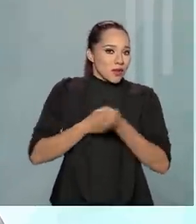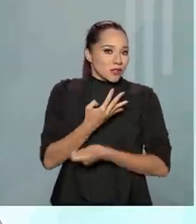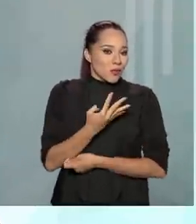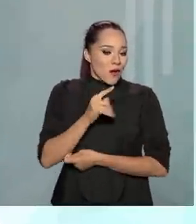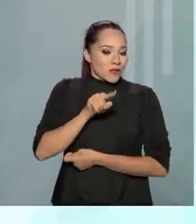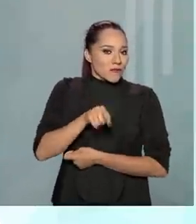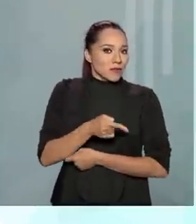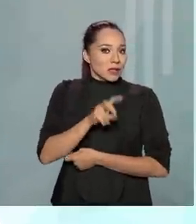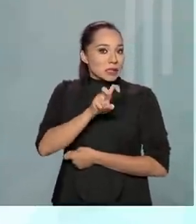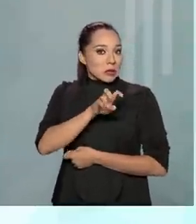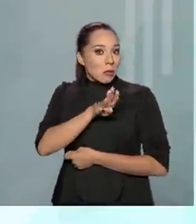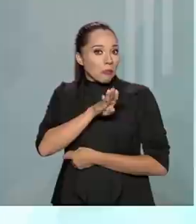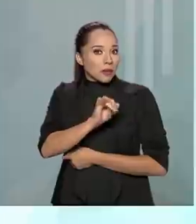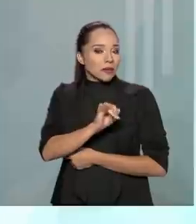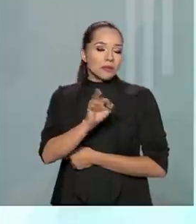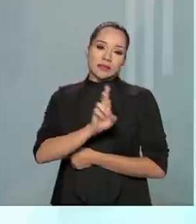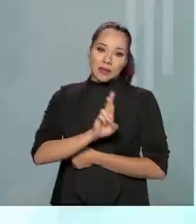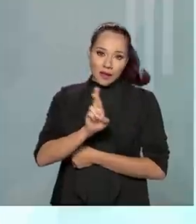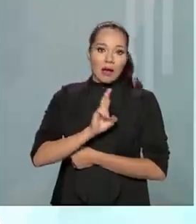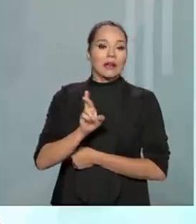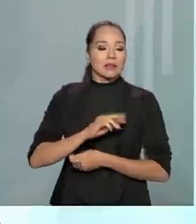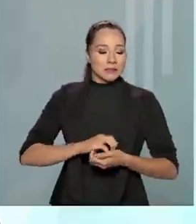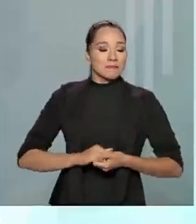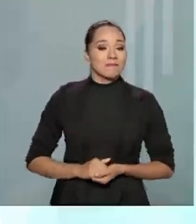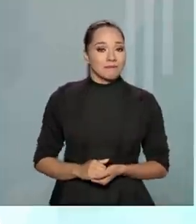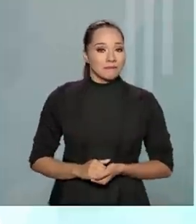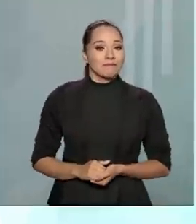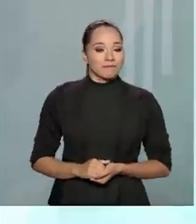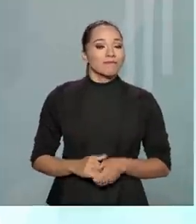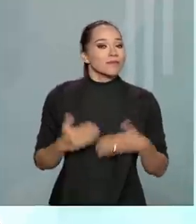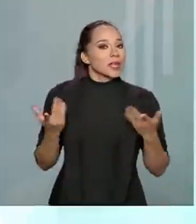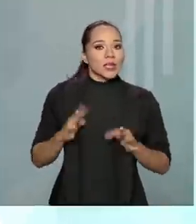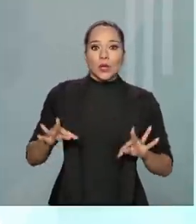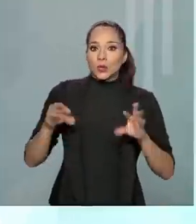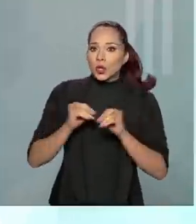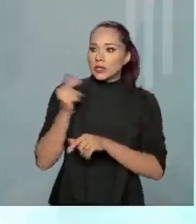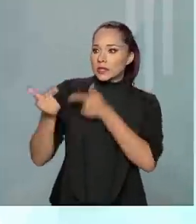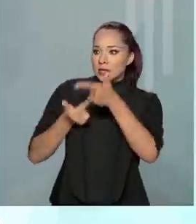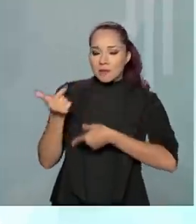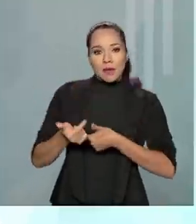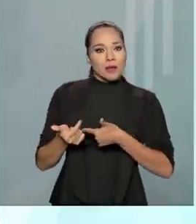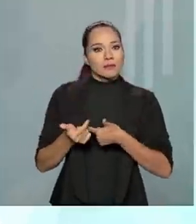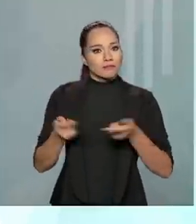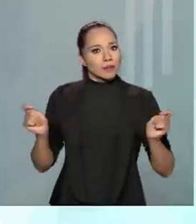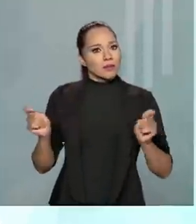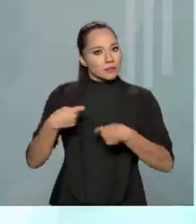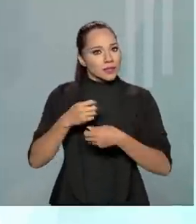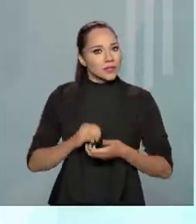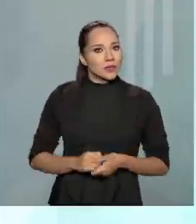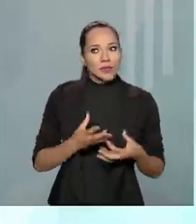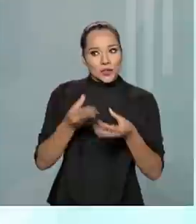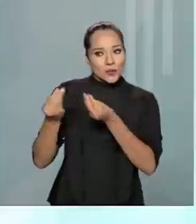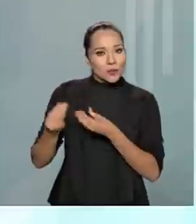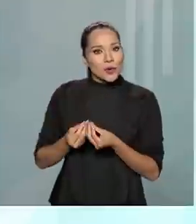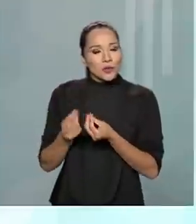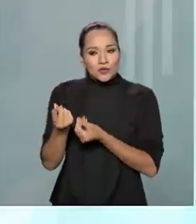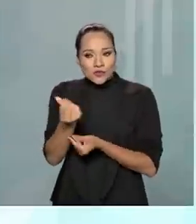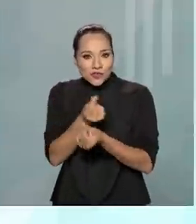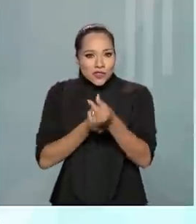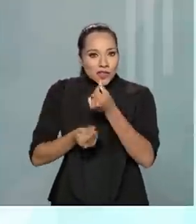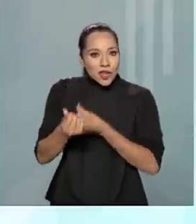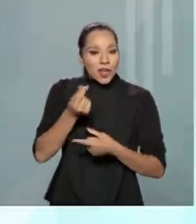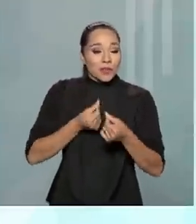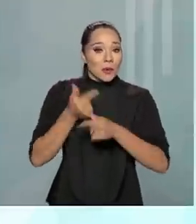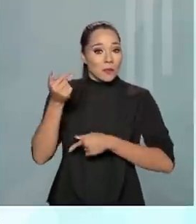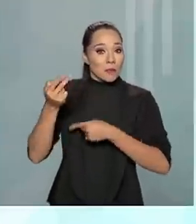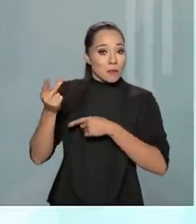,5 bilhões de reais aos cofres públicos. Então, toda essa atuação permitiu que muitos dos recursos disponíveis